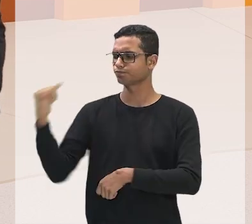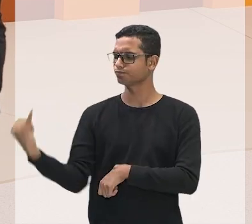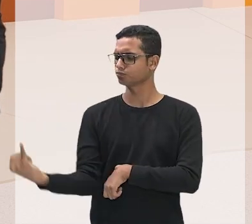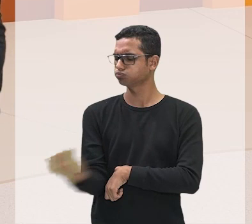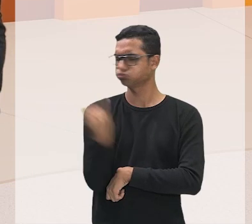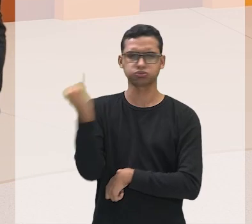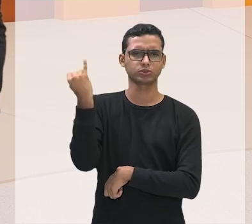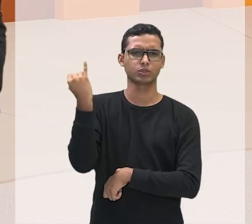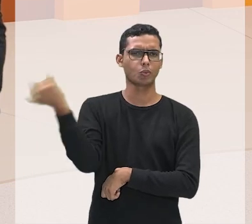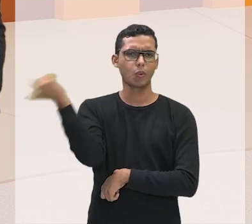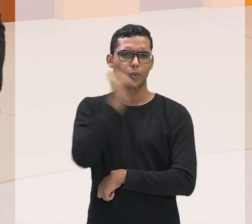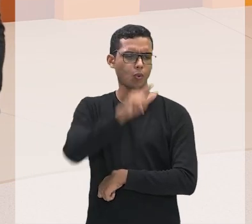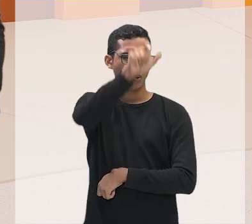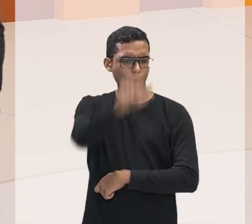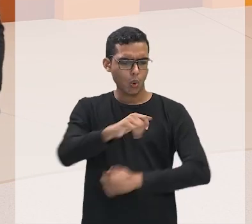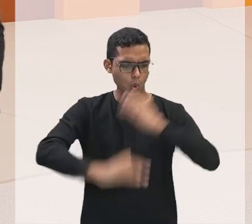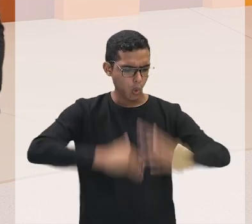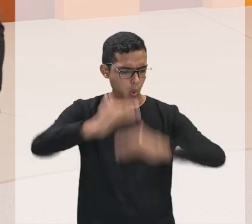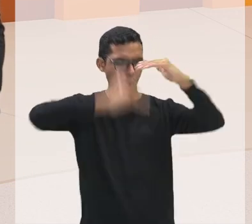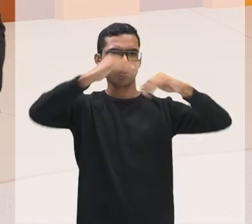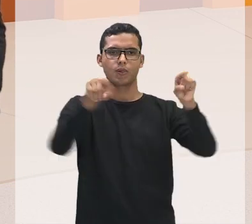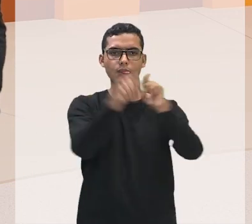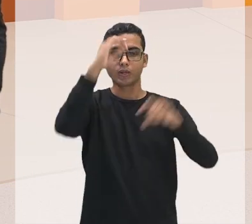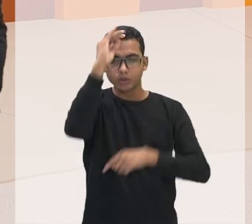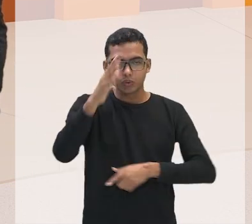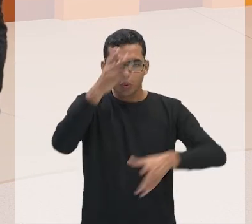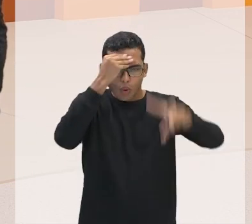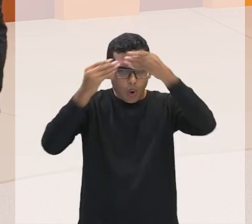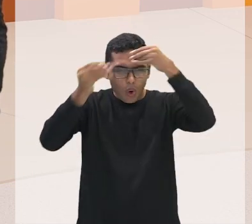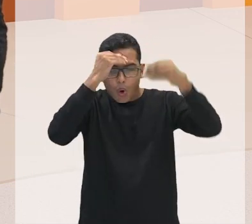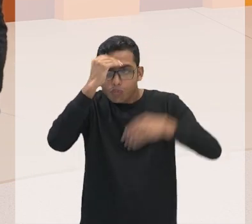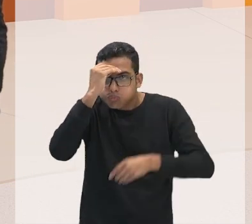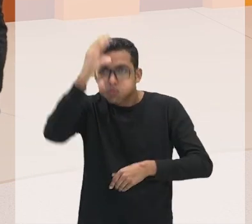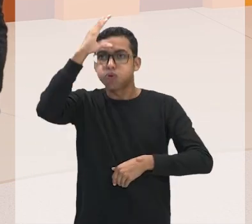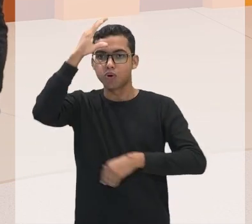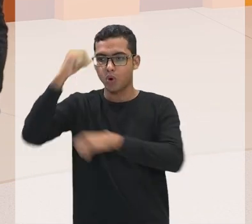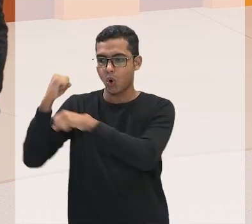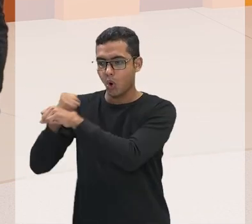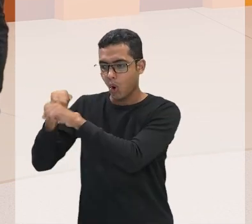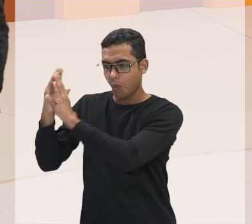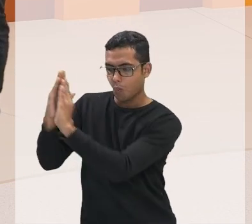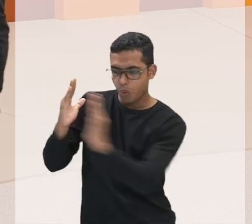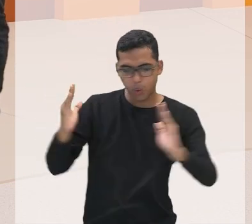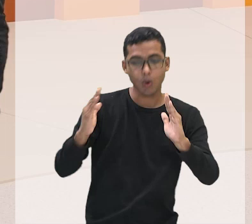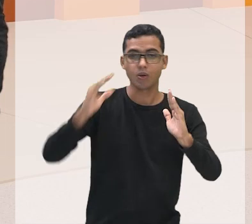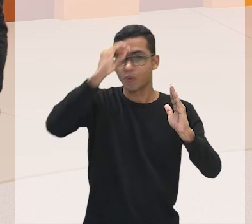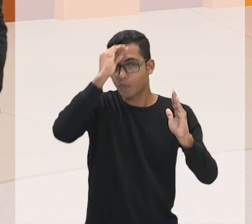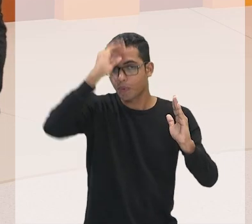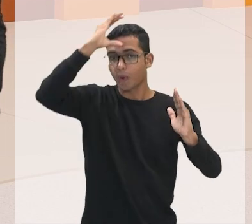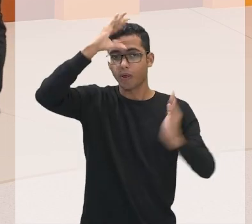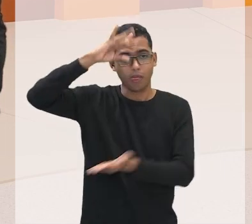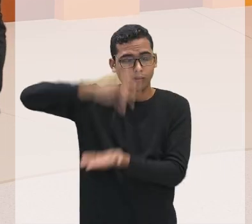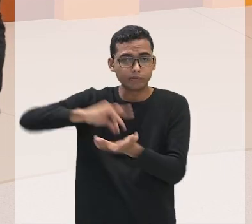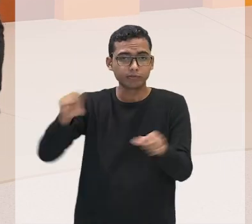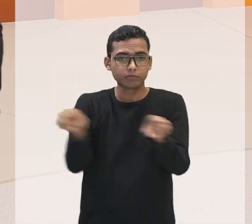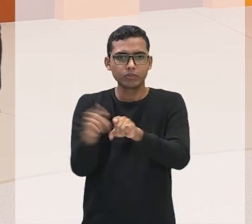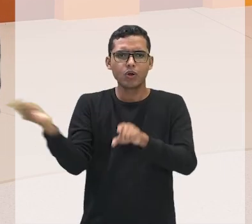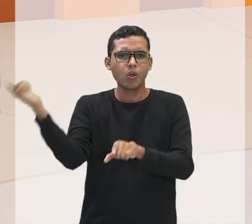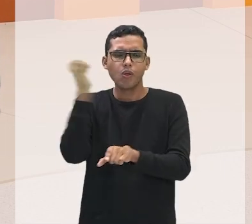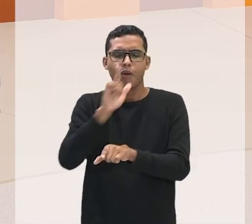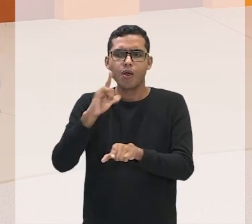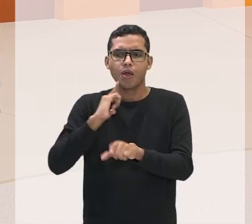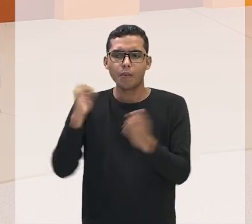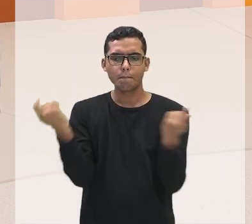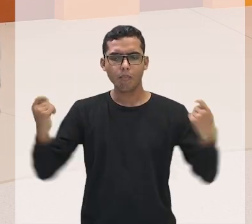para o desenvolvimento adquirido ao longo dos anos de um conhecimento que vai nos permitir